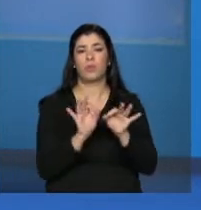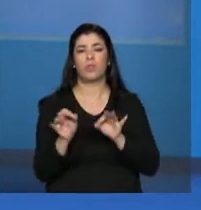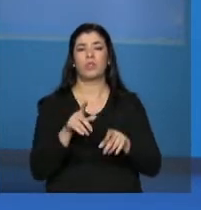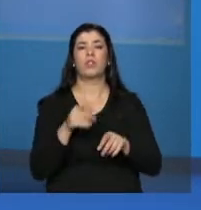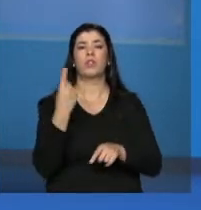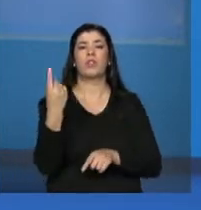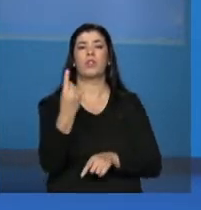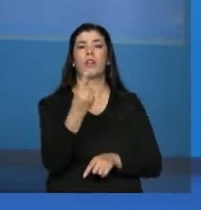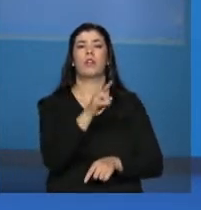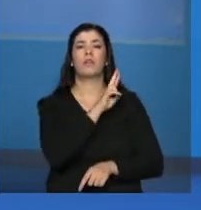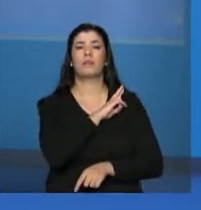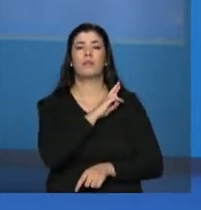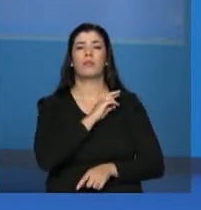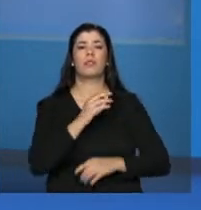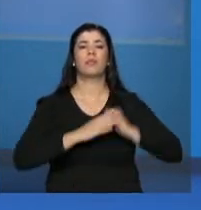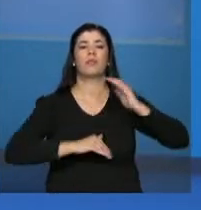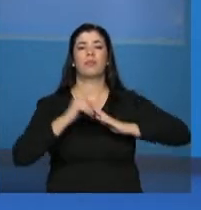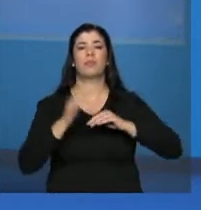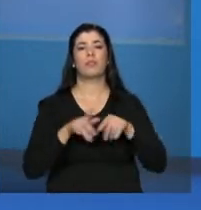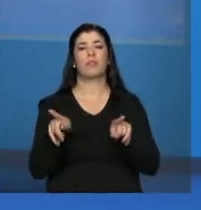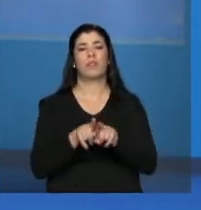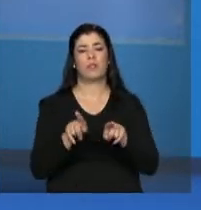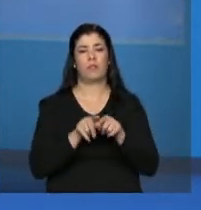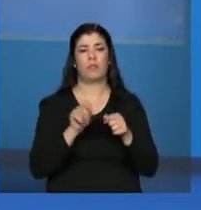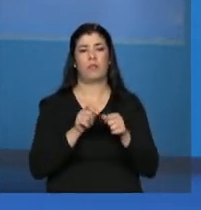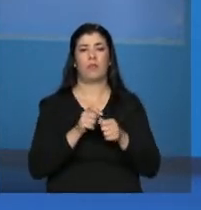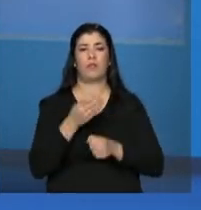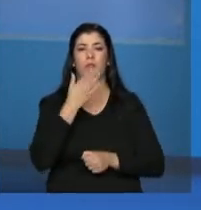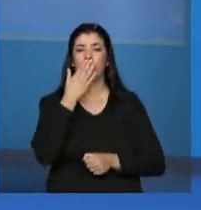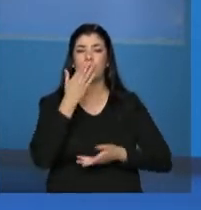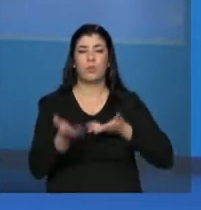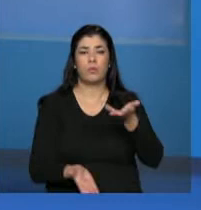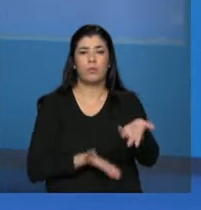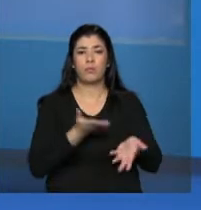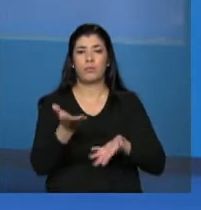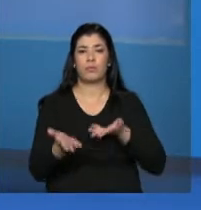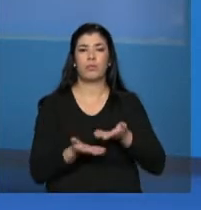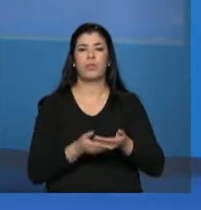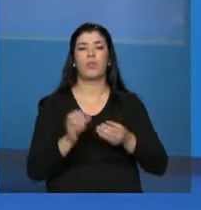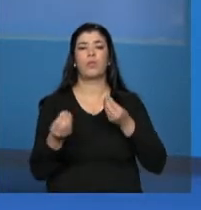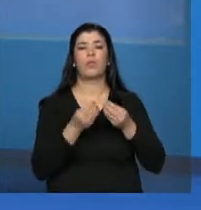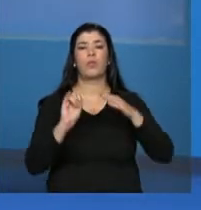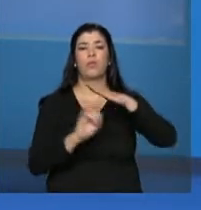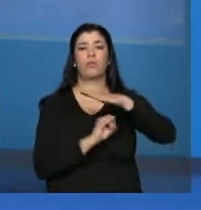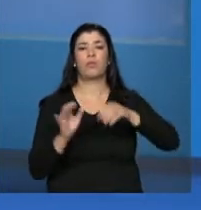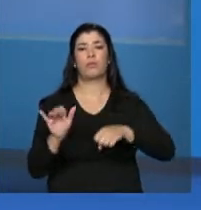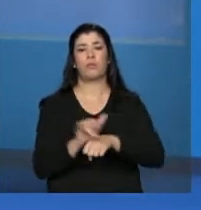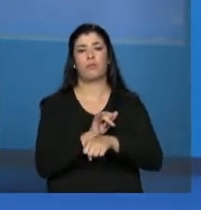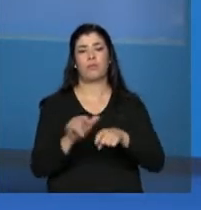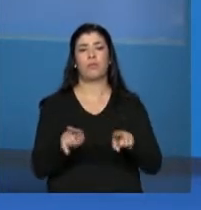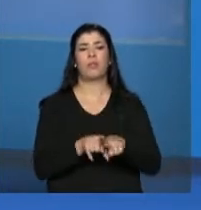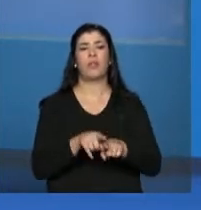trabalhadores, quais as atividades são feitas nesse serviço, em que infraestrutura, porque pensar a qualificação de serviço,